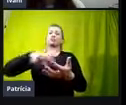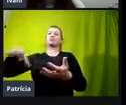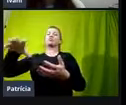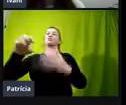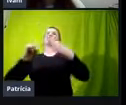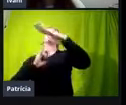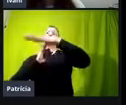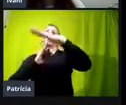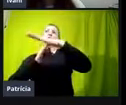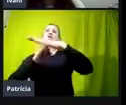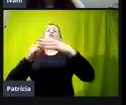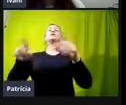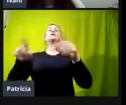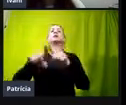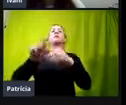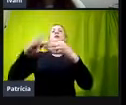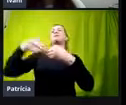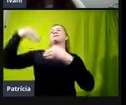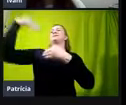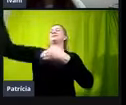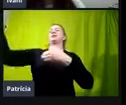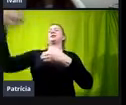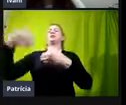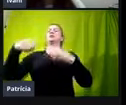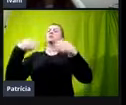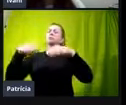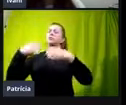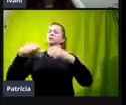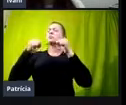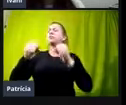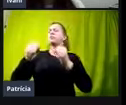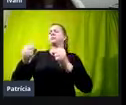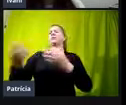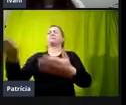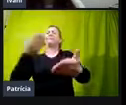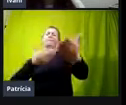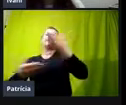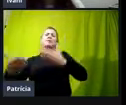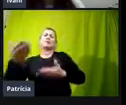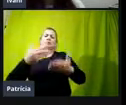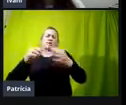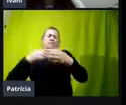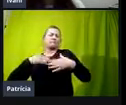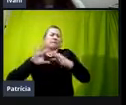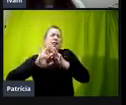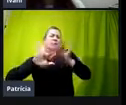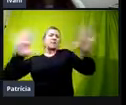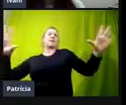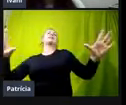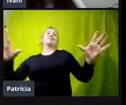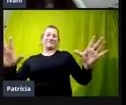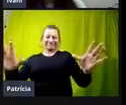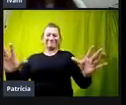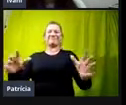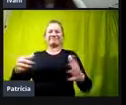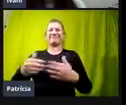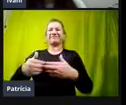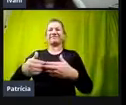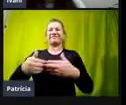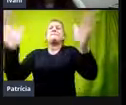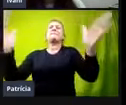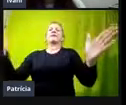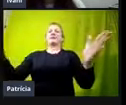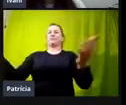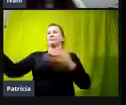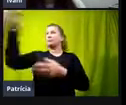então, se precisarem da gente, no que a gente puder colaborar, nós estamos aqui, né, o ISCO está aqui pras pessoas, e